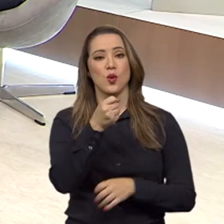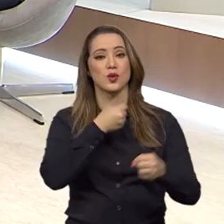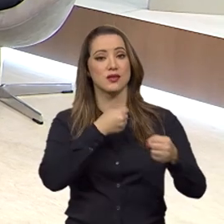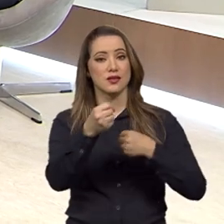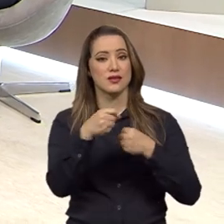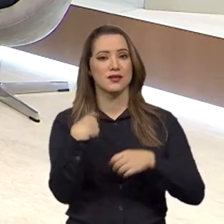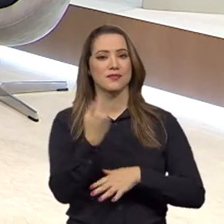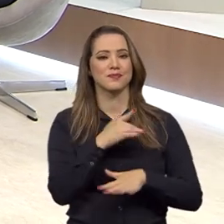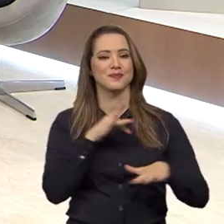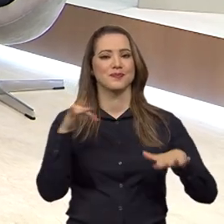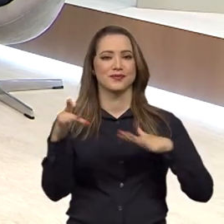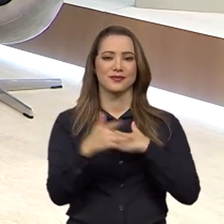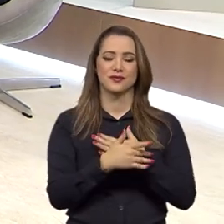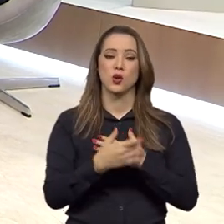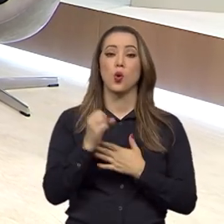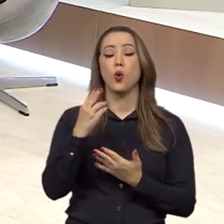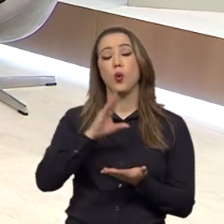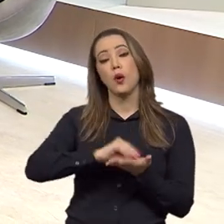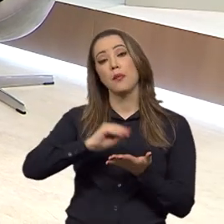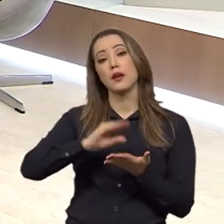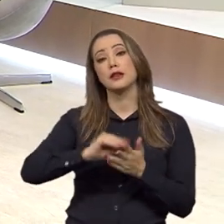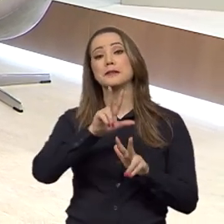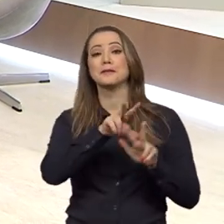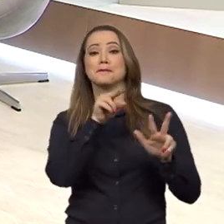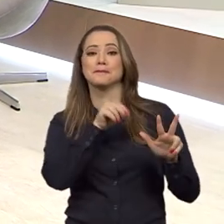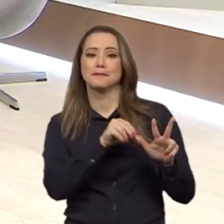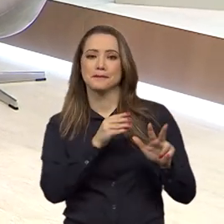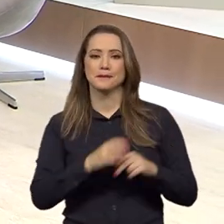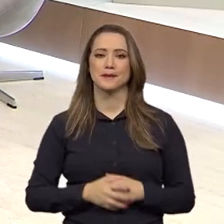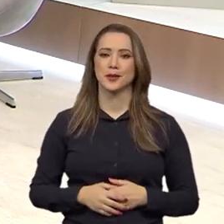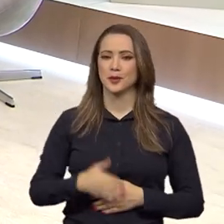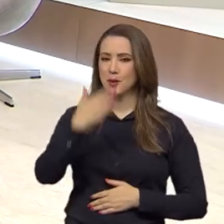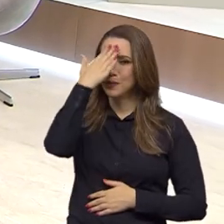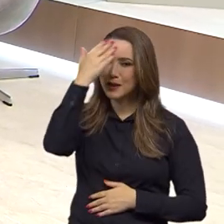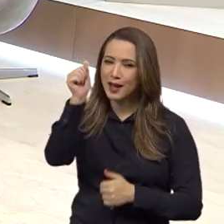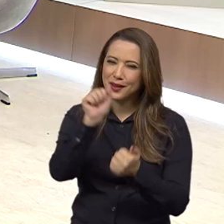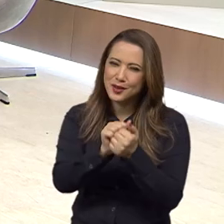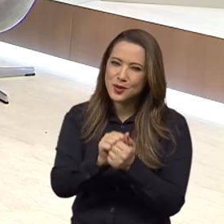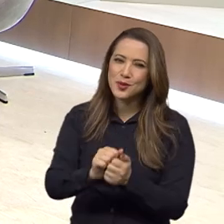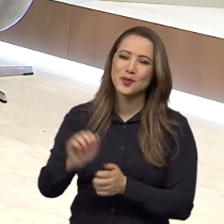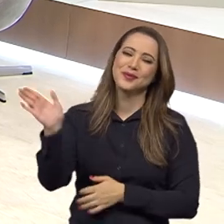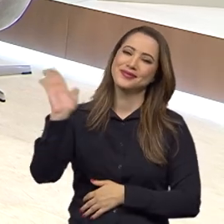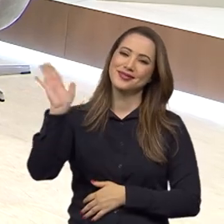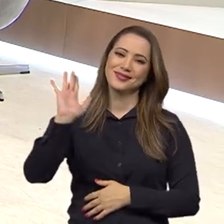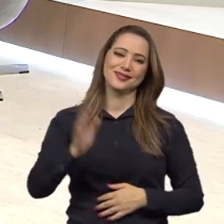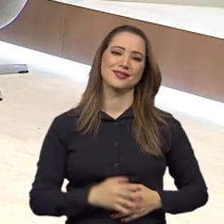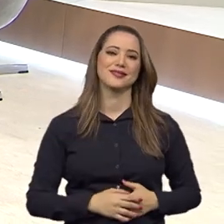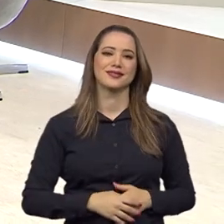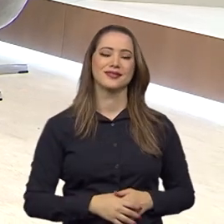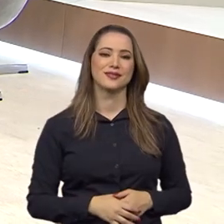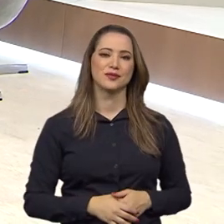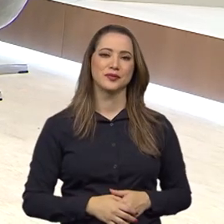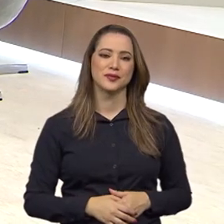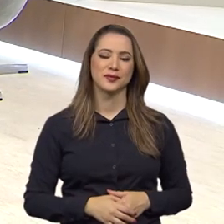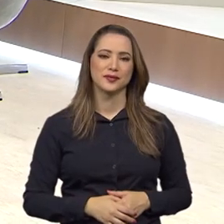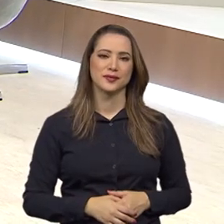entrevistas nas nossas redes sociais ou baixando o TV Brasil Play. Obrigado por sua audiência e até a próxima.